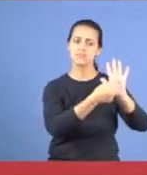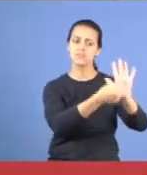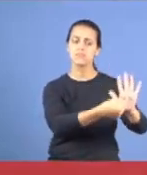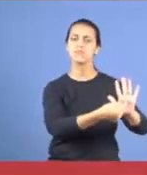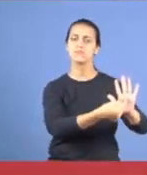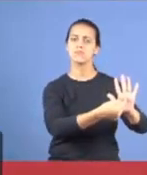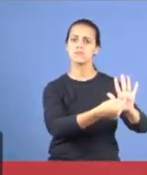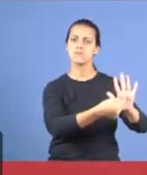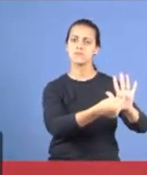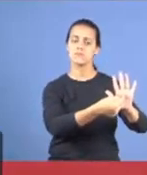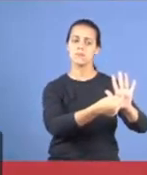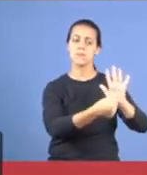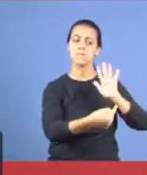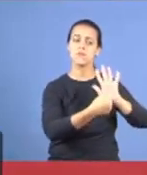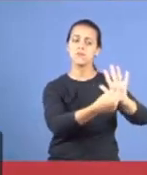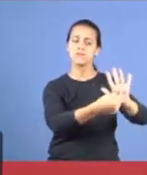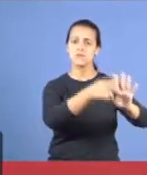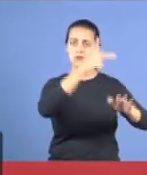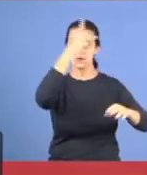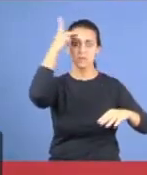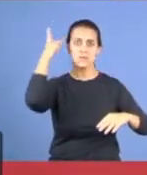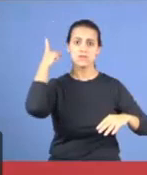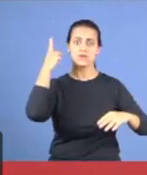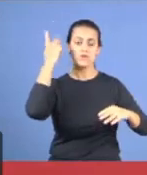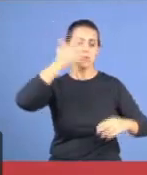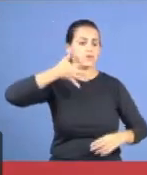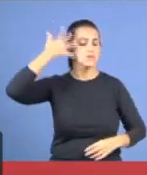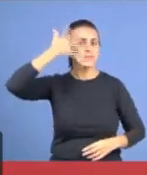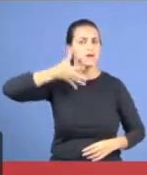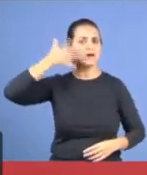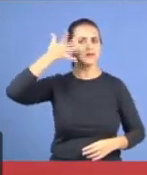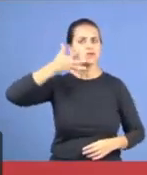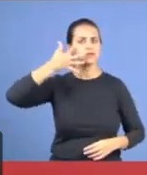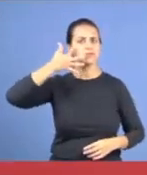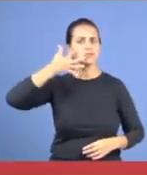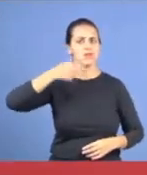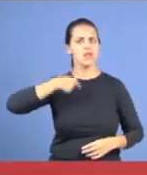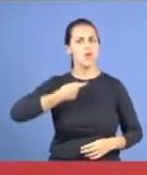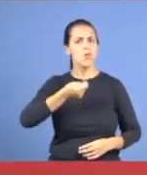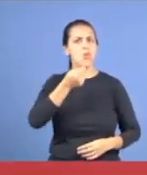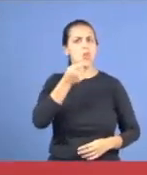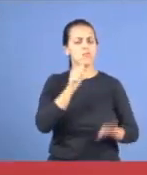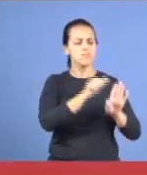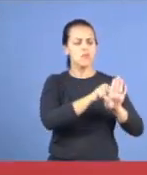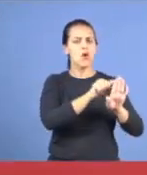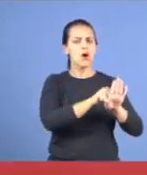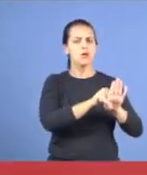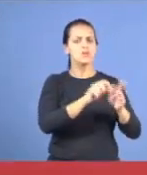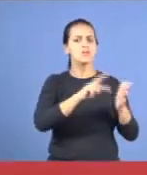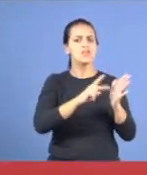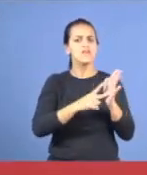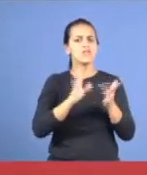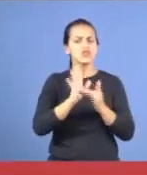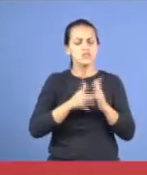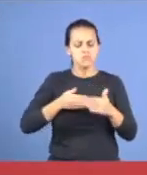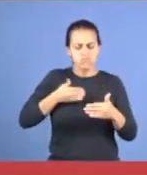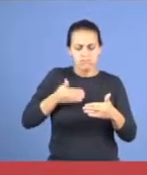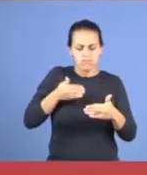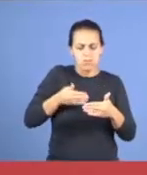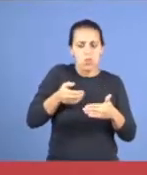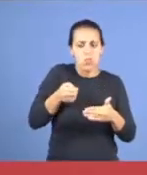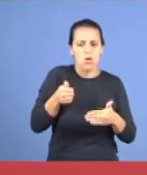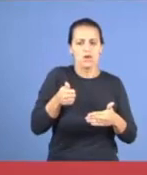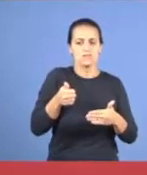as pessoas, as mensagens, sendo, eis que estou à porta, o debate, não se adiante, faça aquilo, que o senhor está